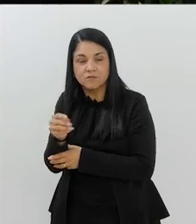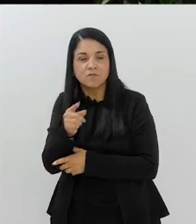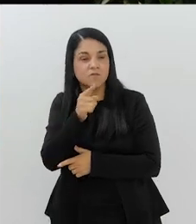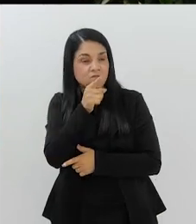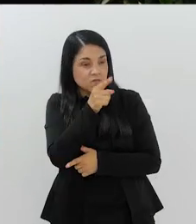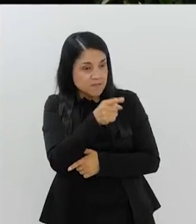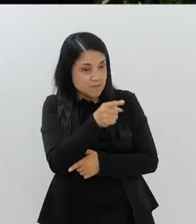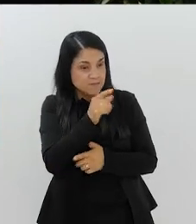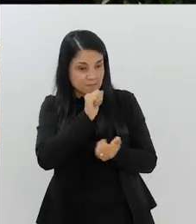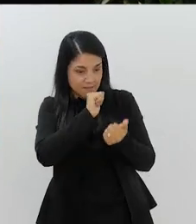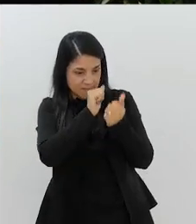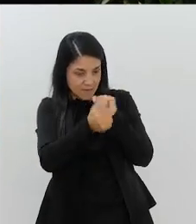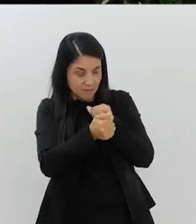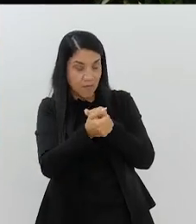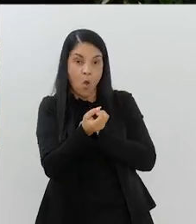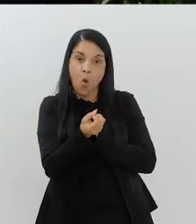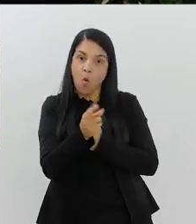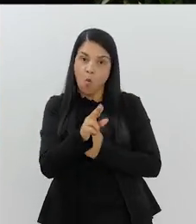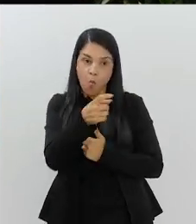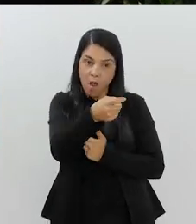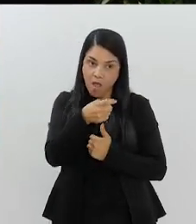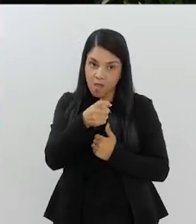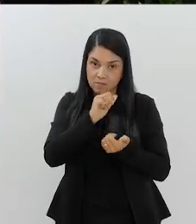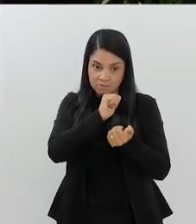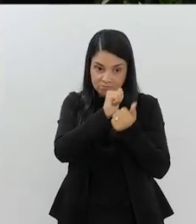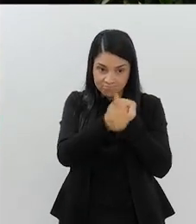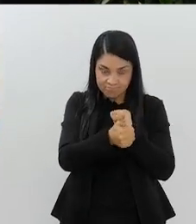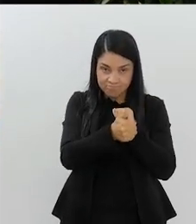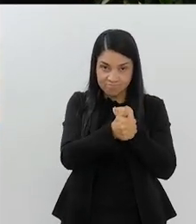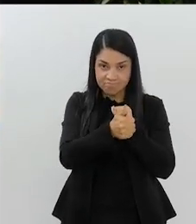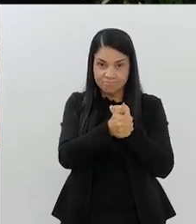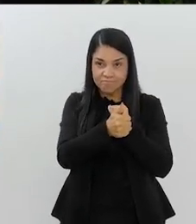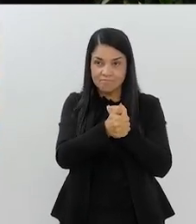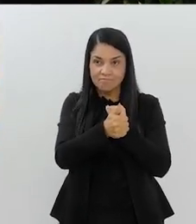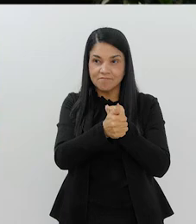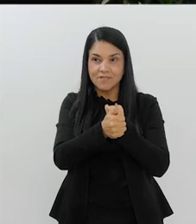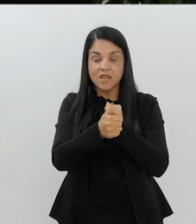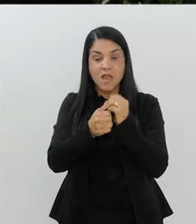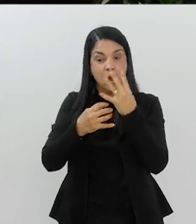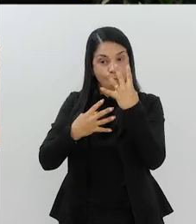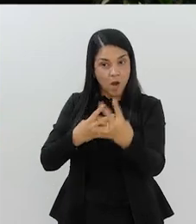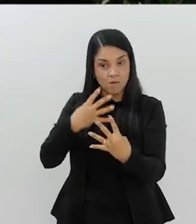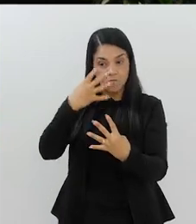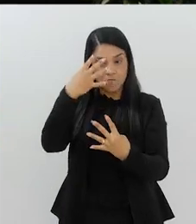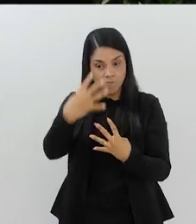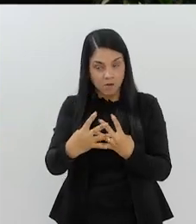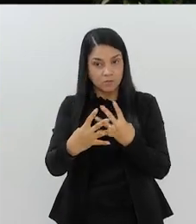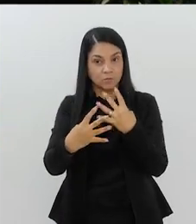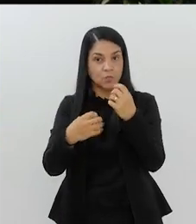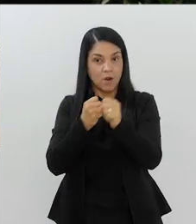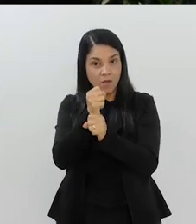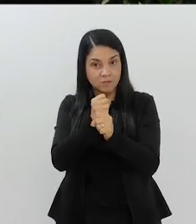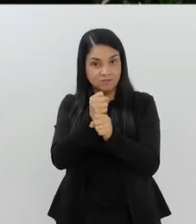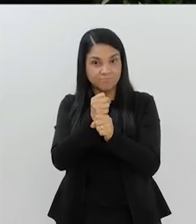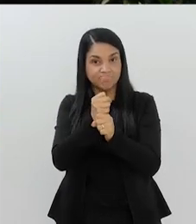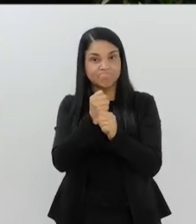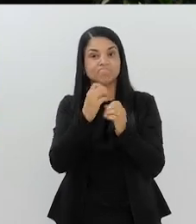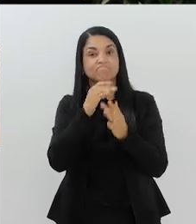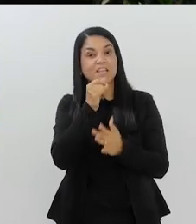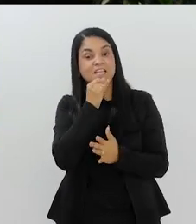porque vocês, atletas ou ex-atletas, têm dado a cada quatro anos